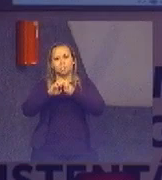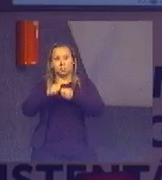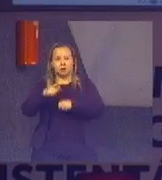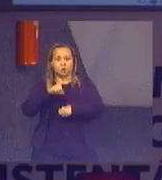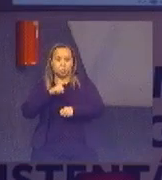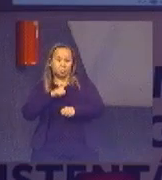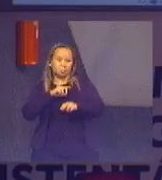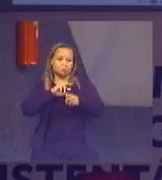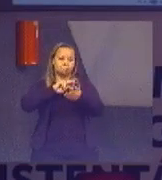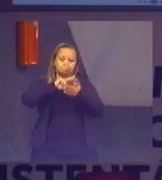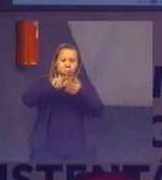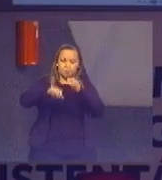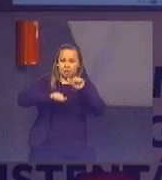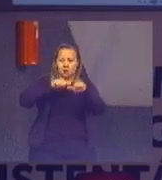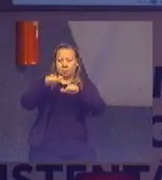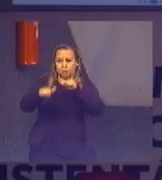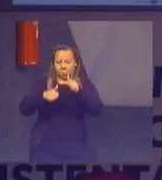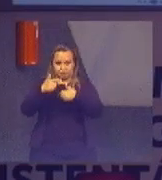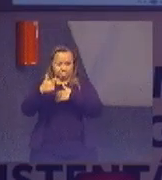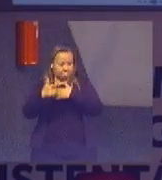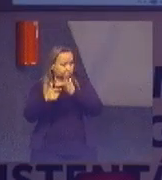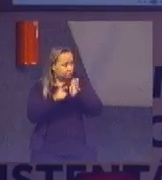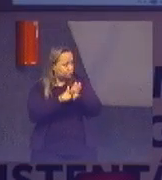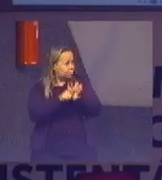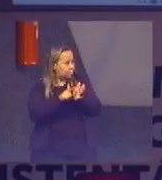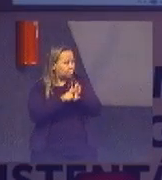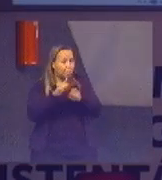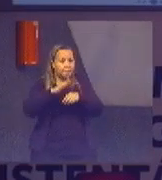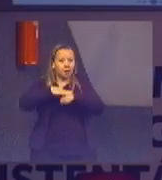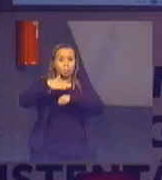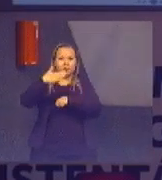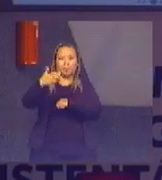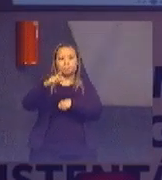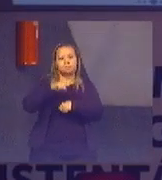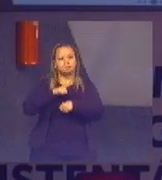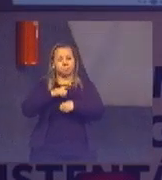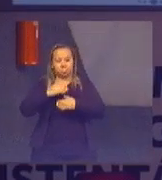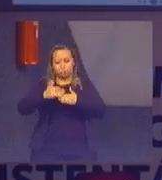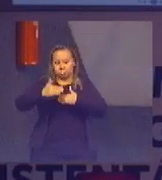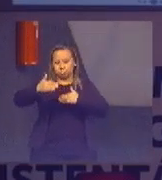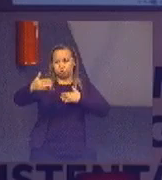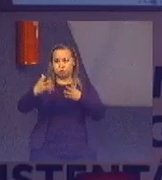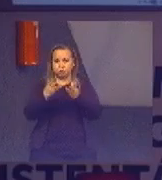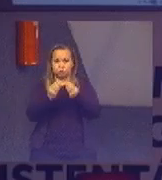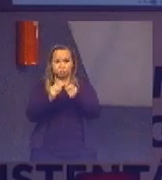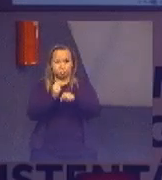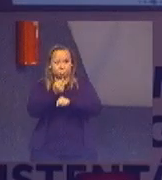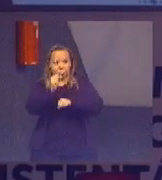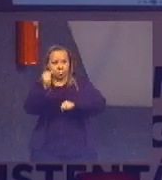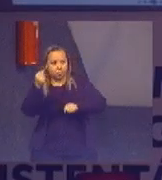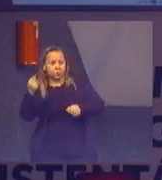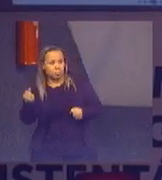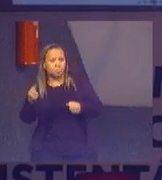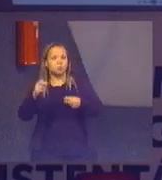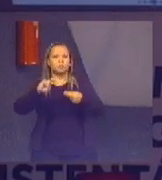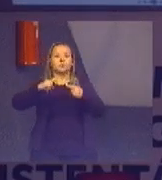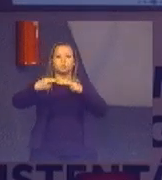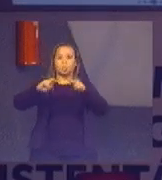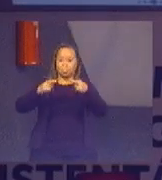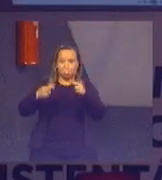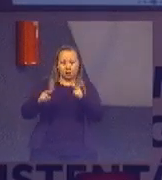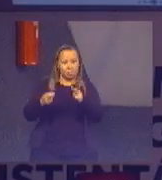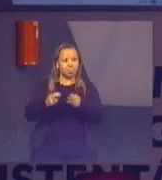O papel é o que mais, é o que tem maior volume de reciclagem e que tem maior crescimento. Os outros,